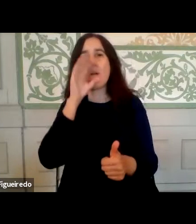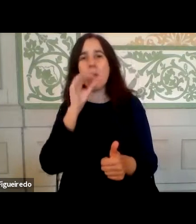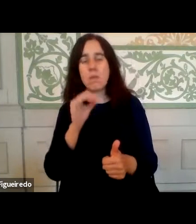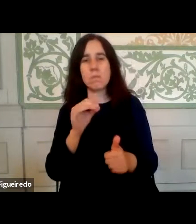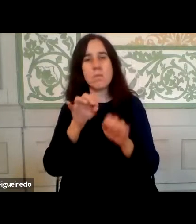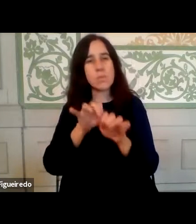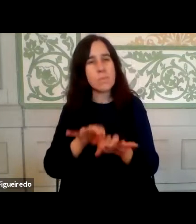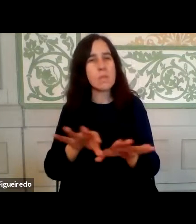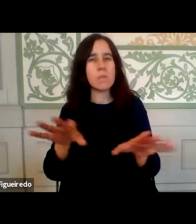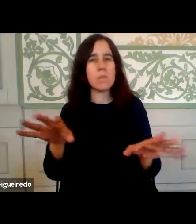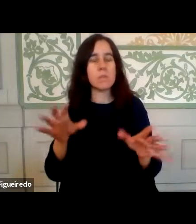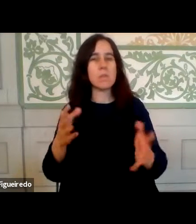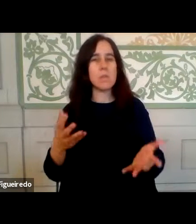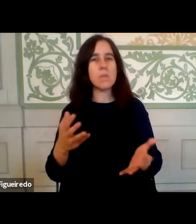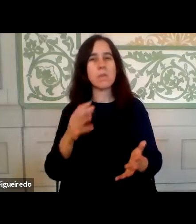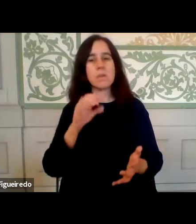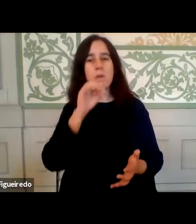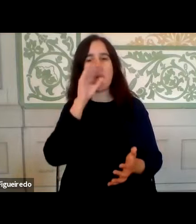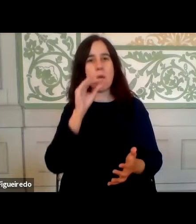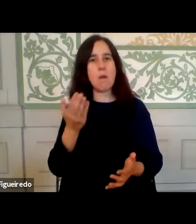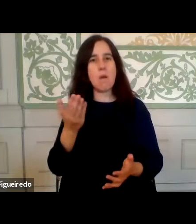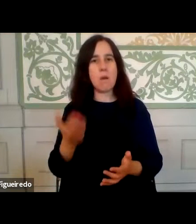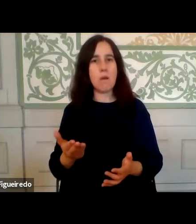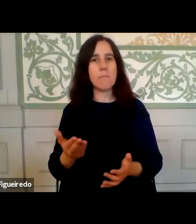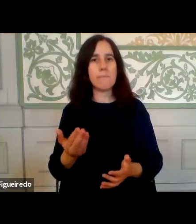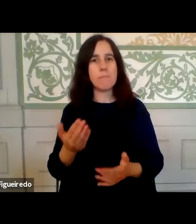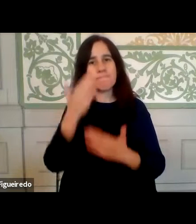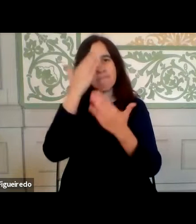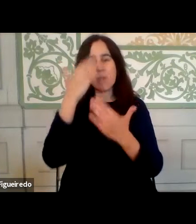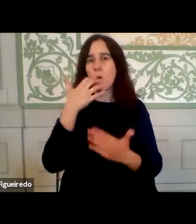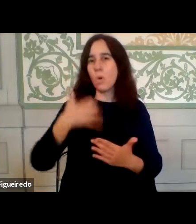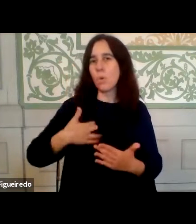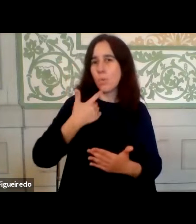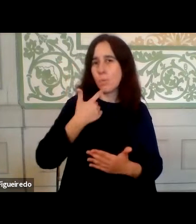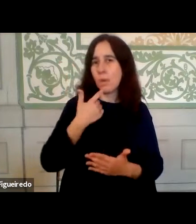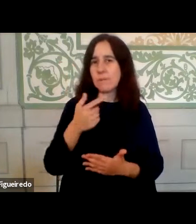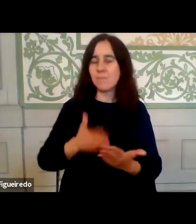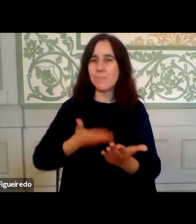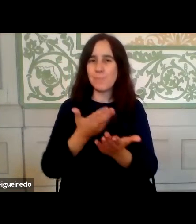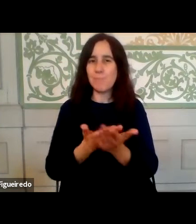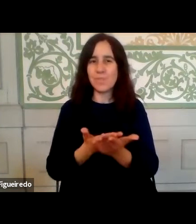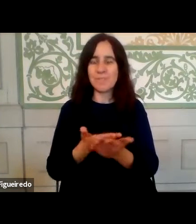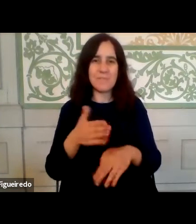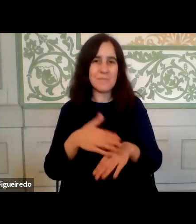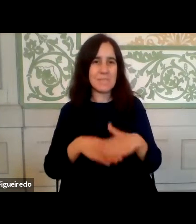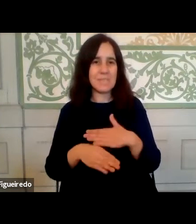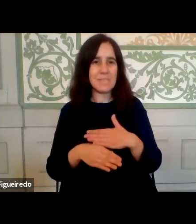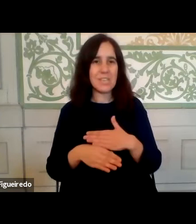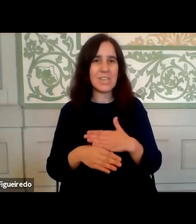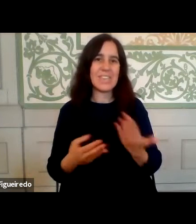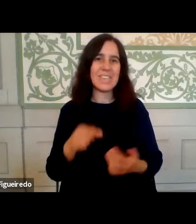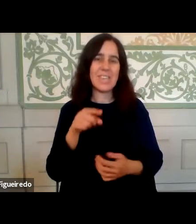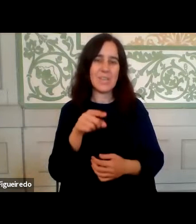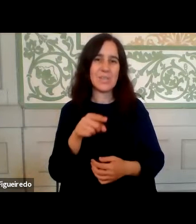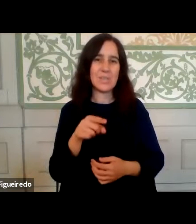expandir e reconhecer com muito orgulho. É isso que nos propomos fazer e é isso